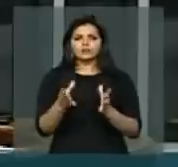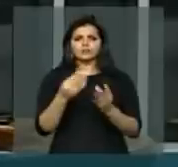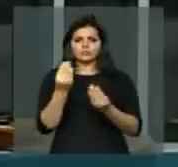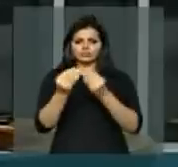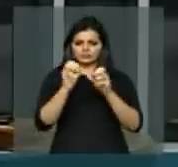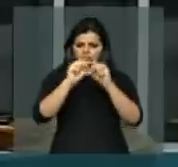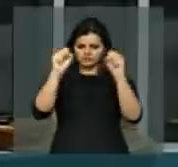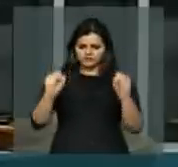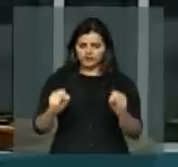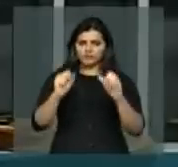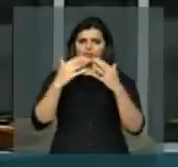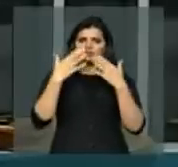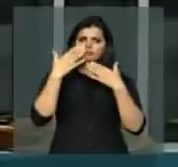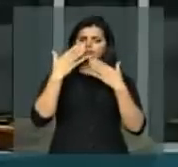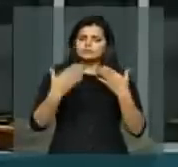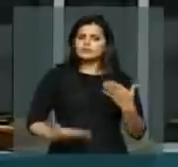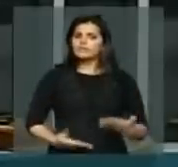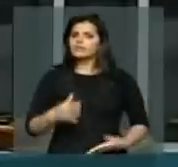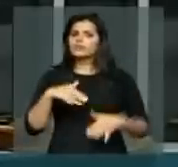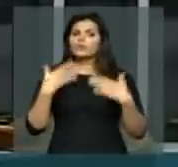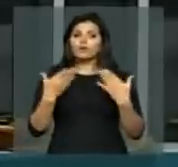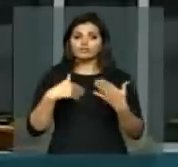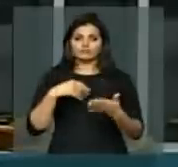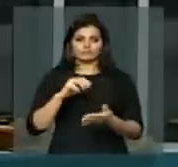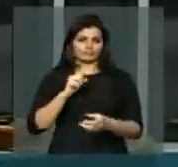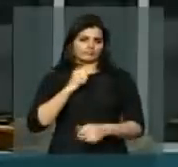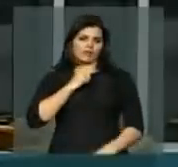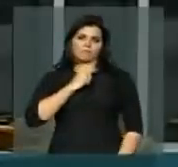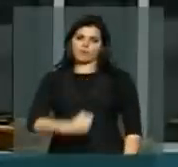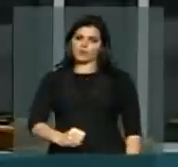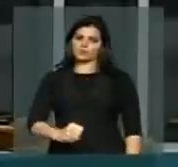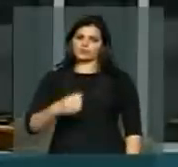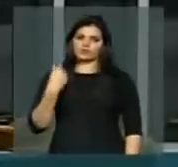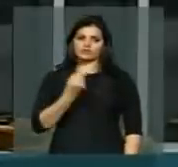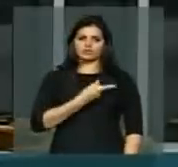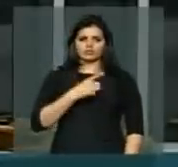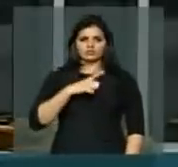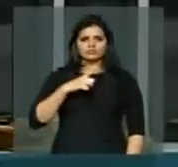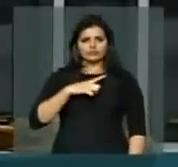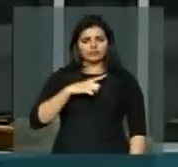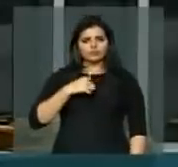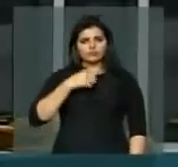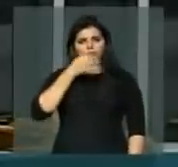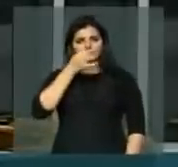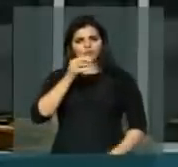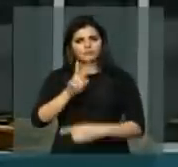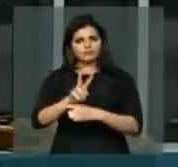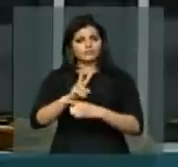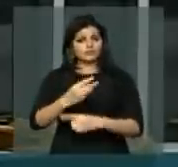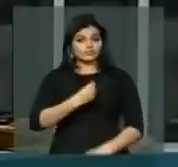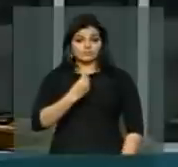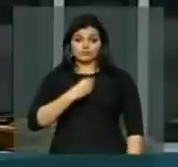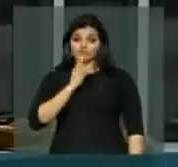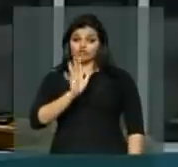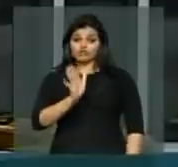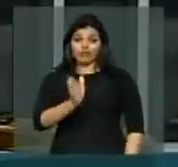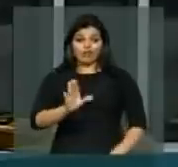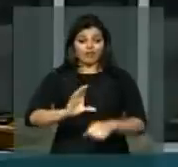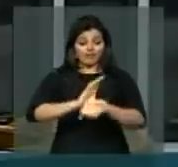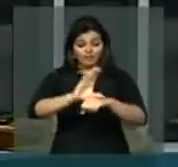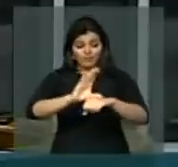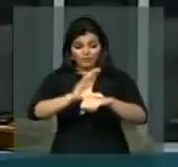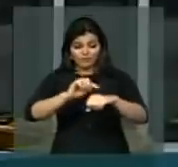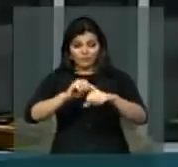em relação ao aborto, não obstante a nossa postura em defesa da vida, estão já contemplados na Constituição Federal.